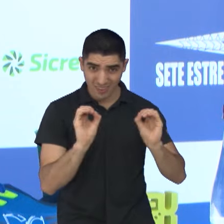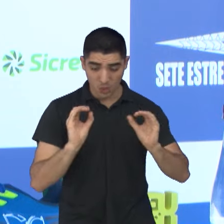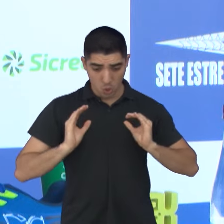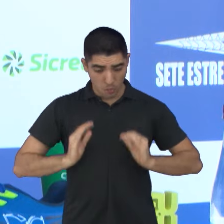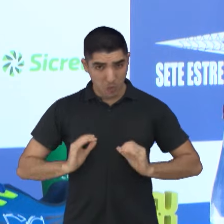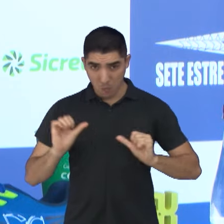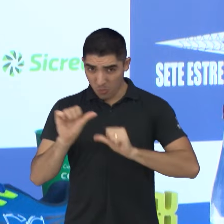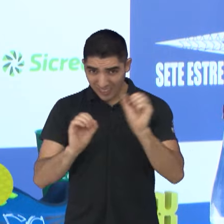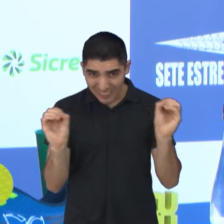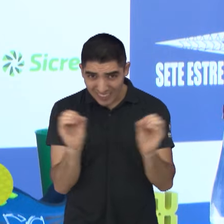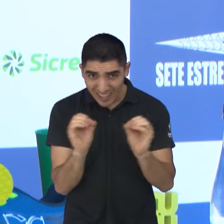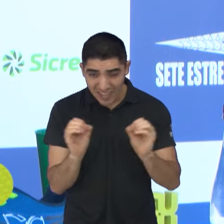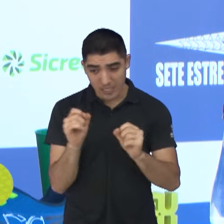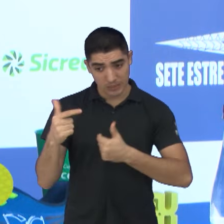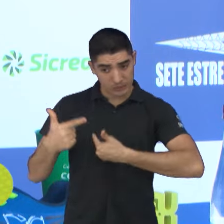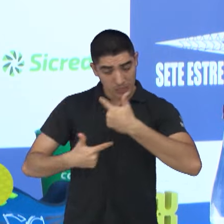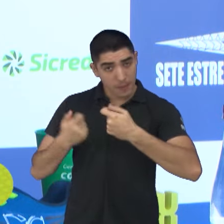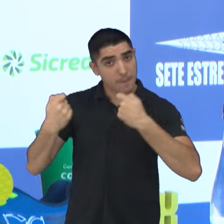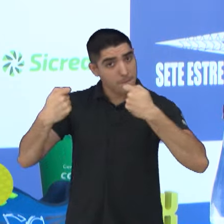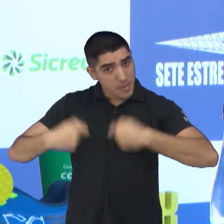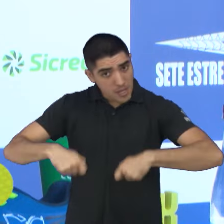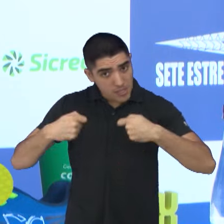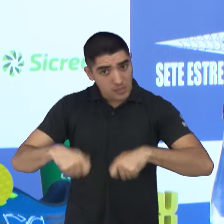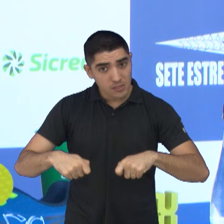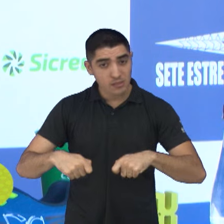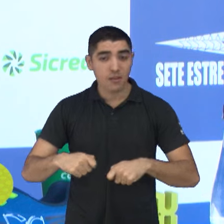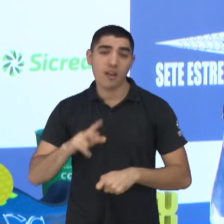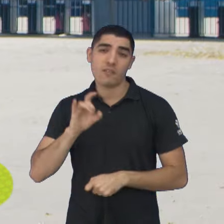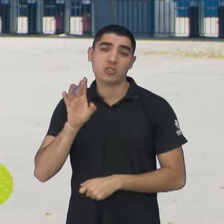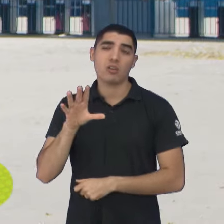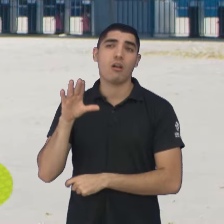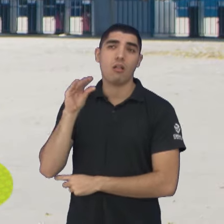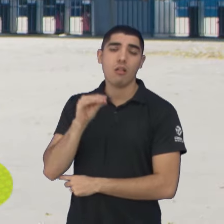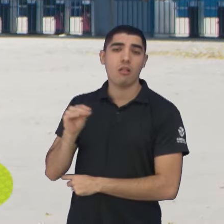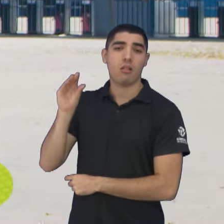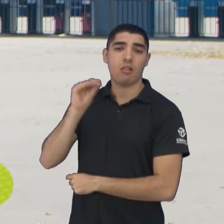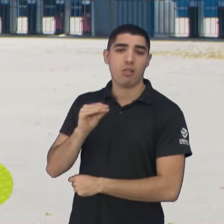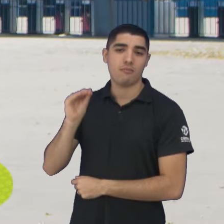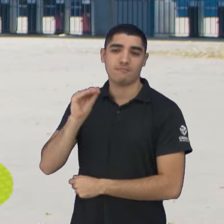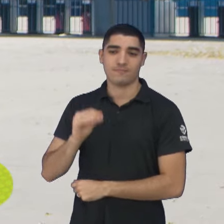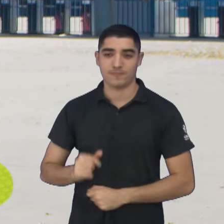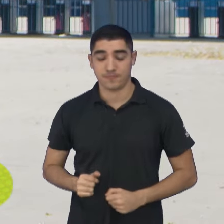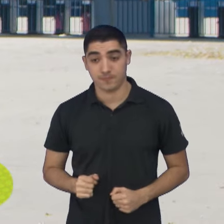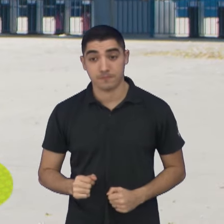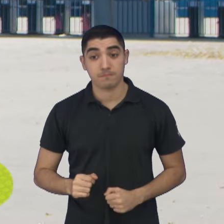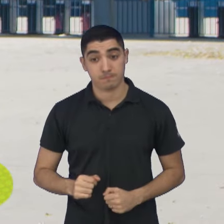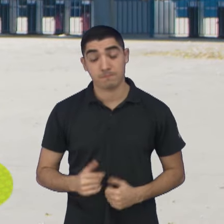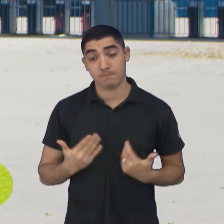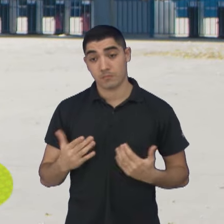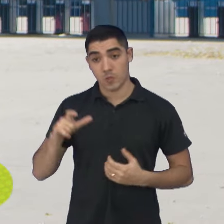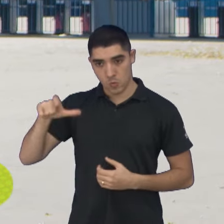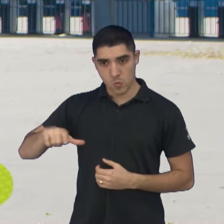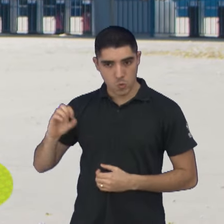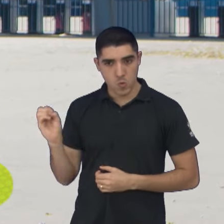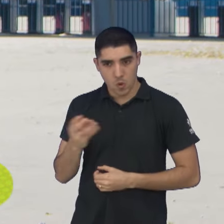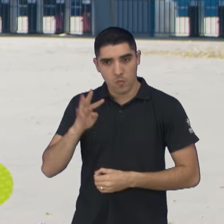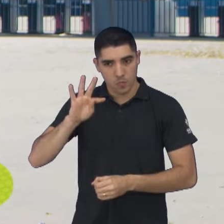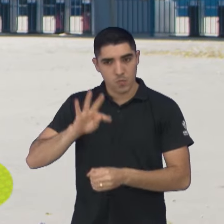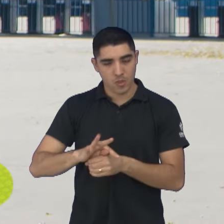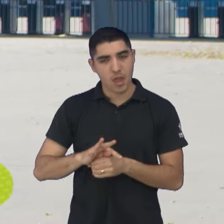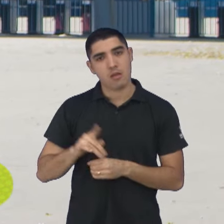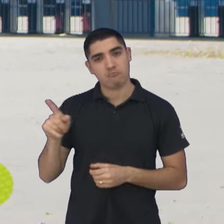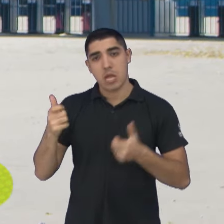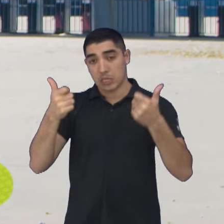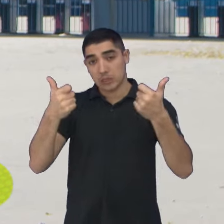comportamento, de trabalho, a gente vai ficar discursando sempre. E para o treinador da Águia, a mudança de